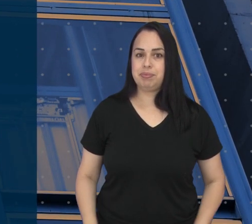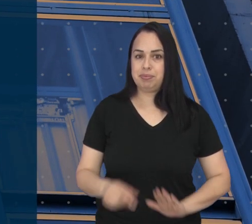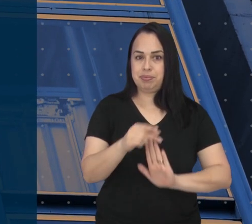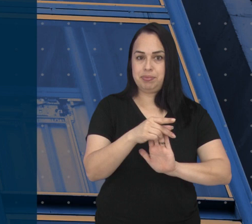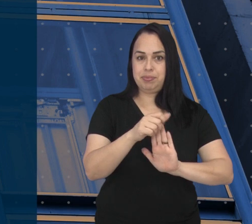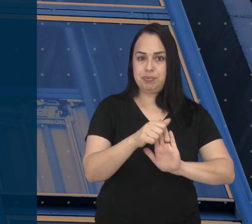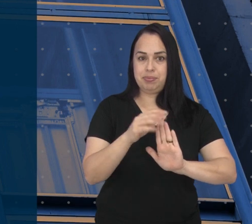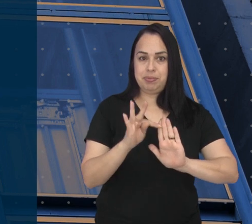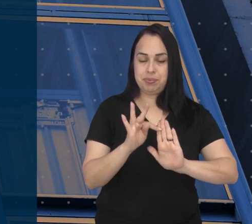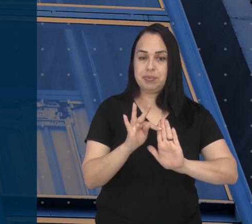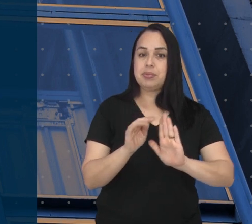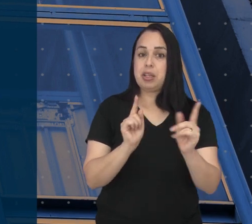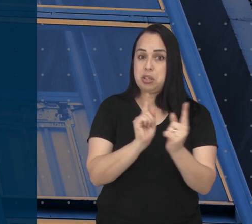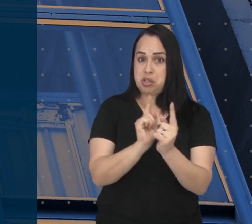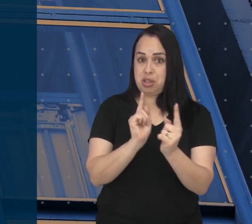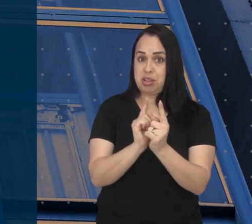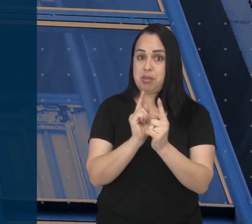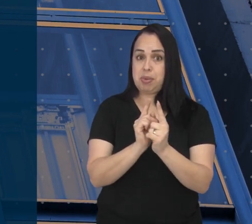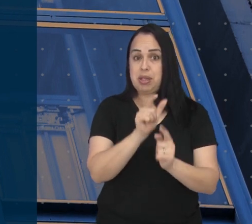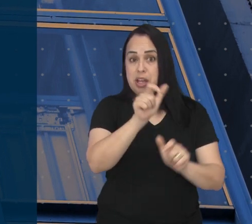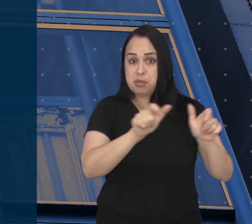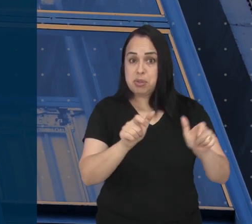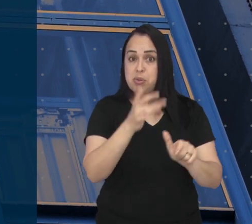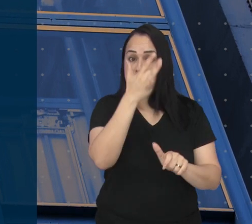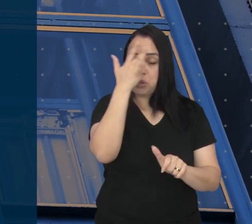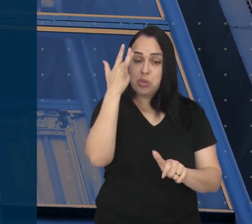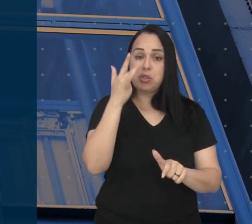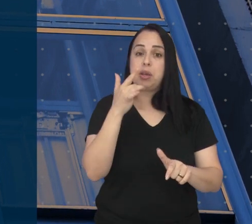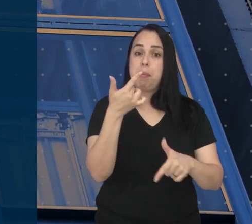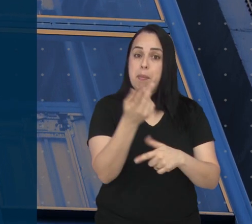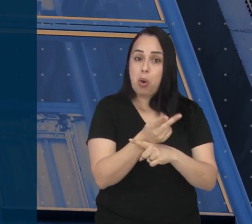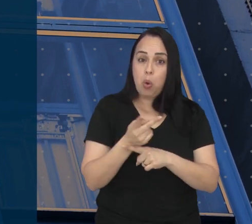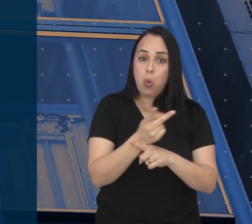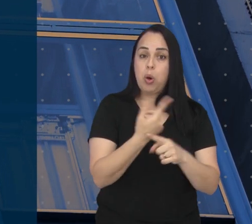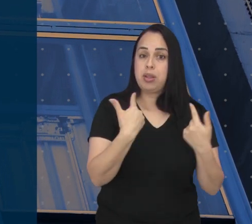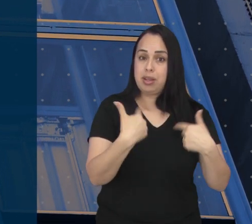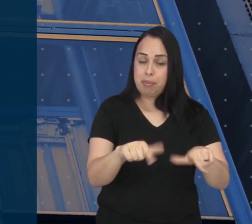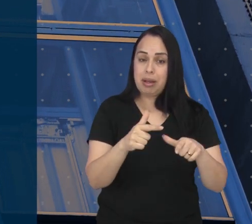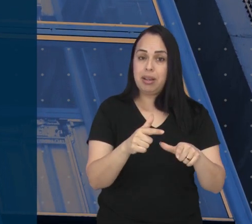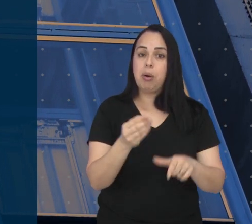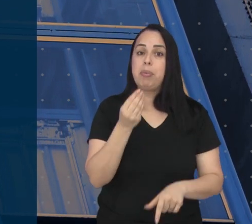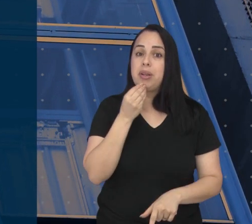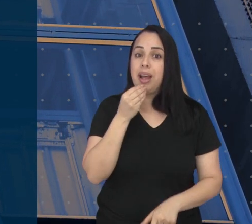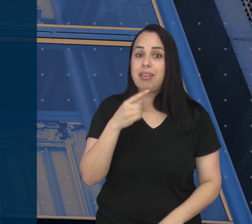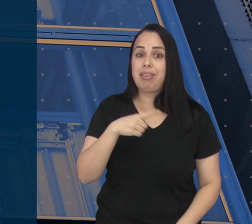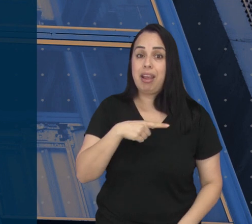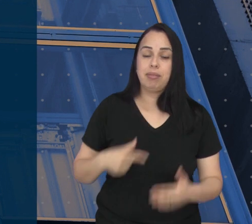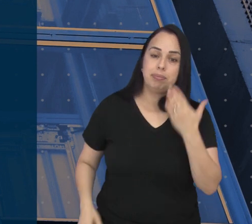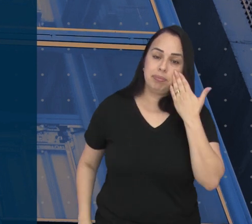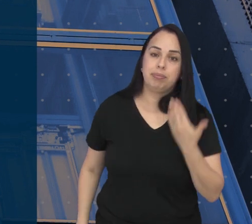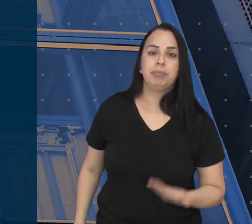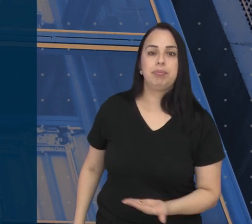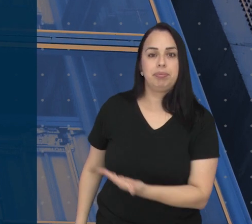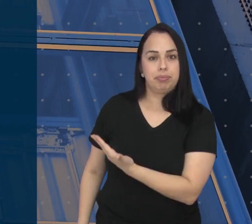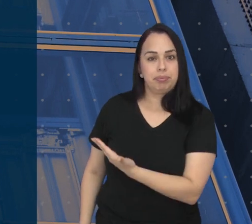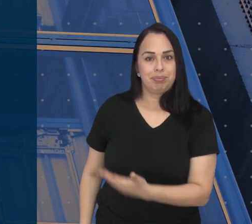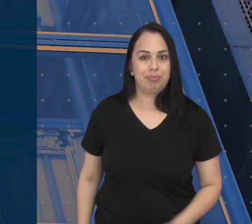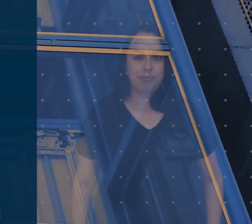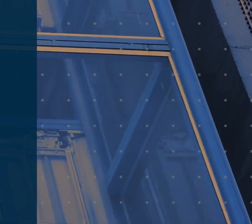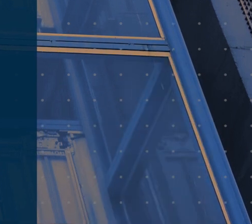O Pate, posto de atendimento ao trabalhador de São José dos Campos, tem oportunidades de emprego para